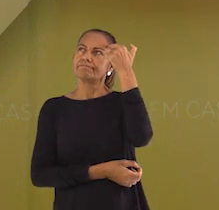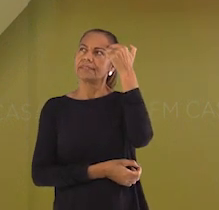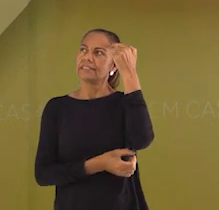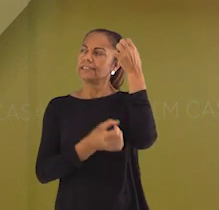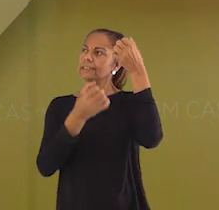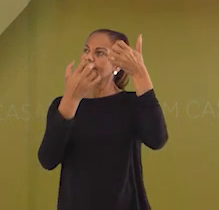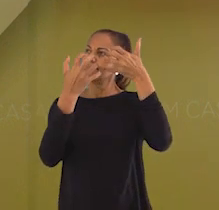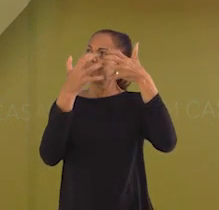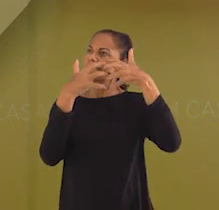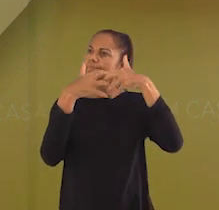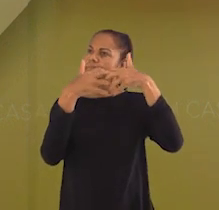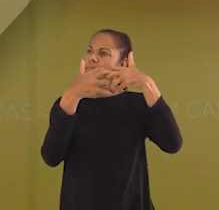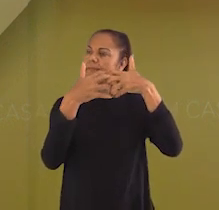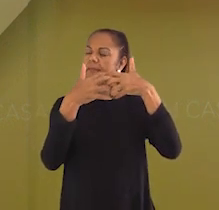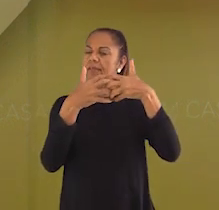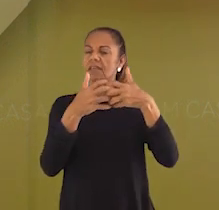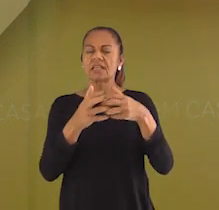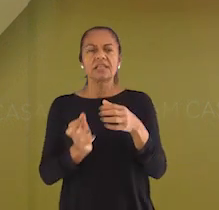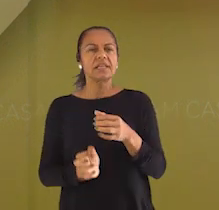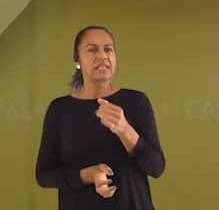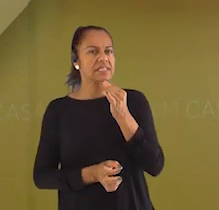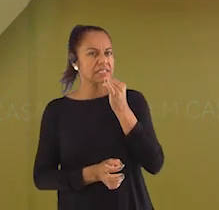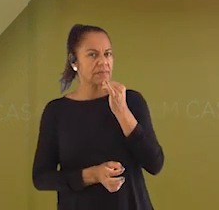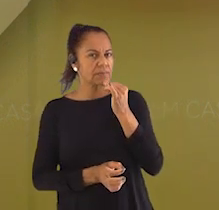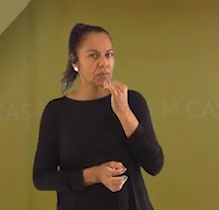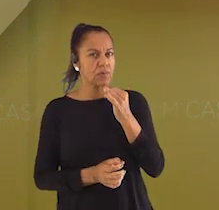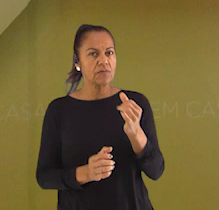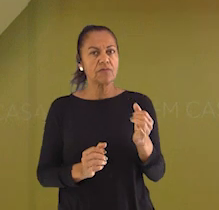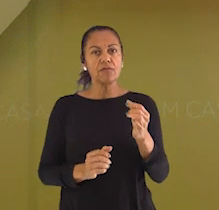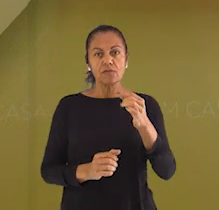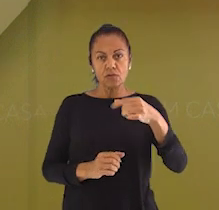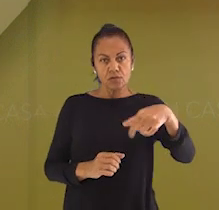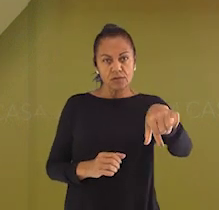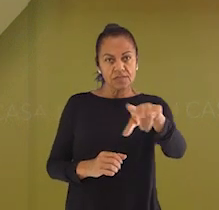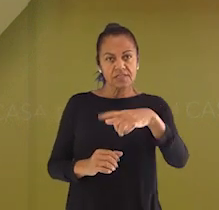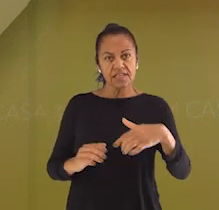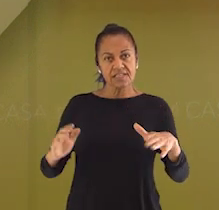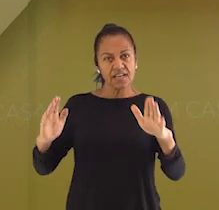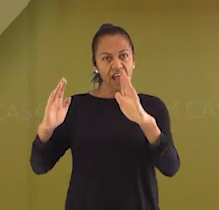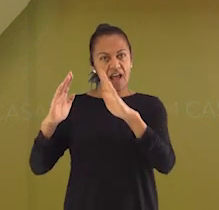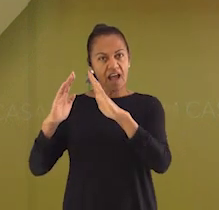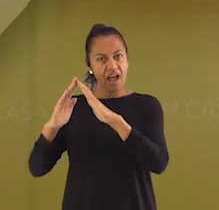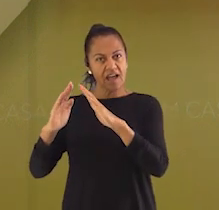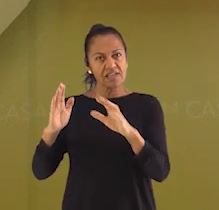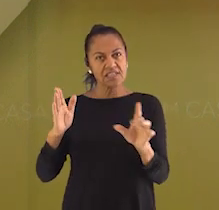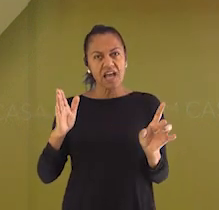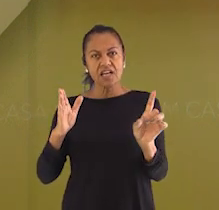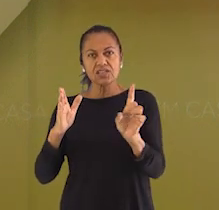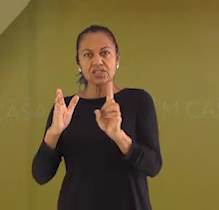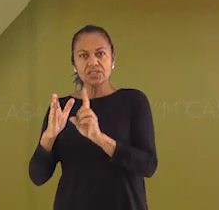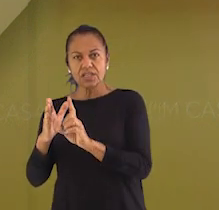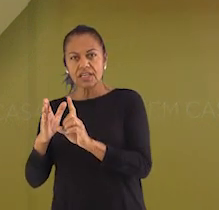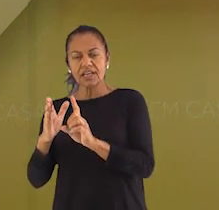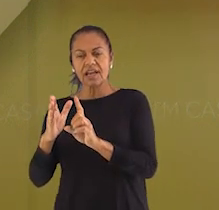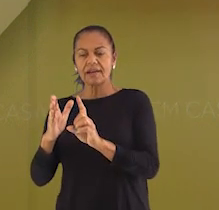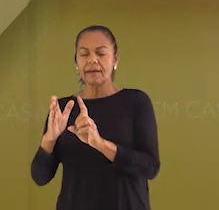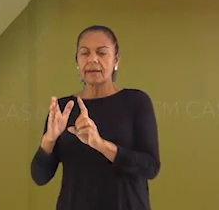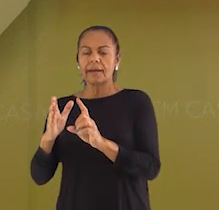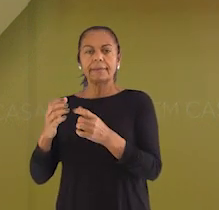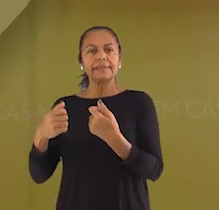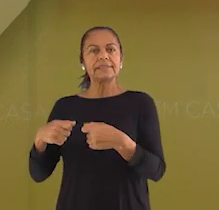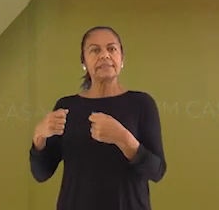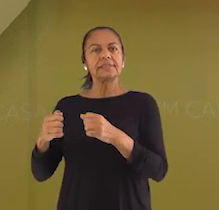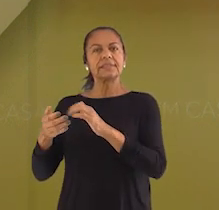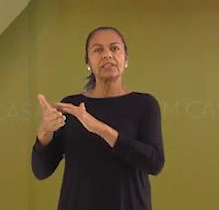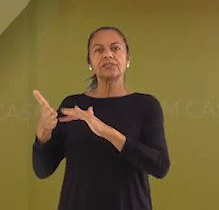acontecerá se você chegar em casa à noite e for fazer uma atividade da escola e a luz queimar? Você vai conseguir